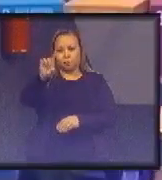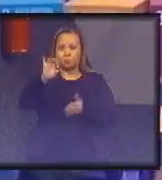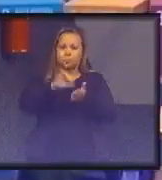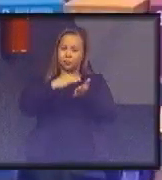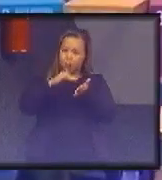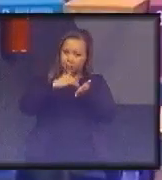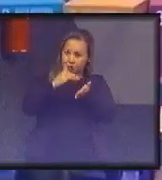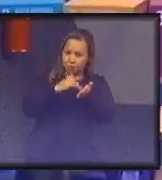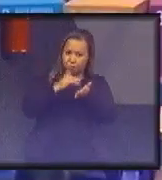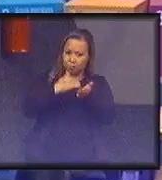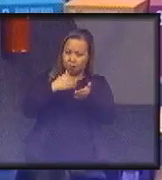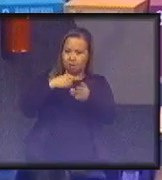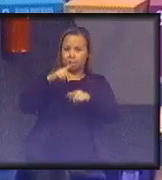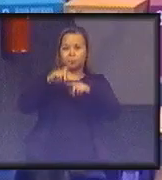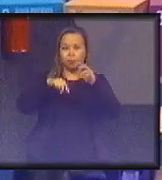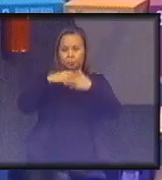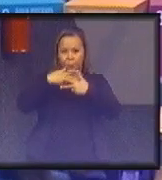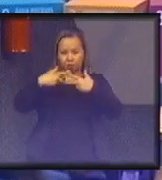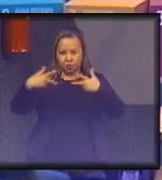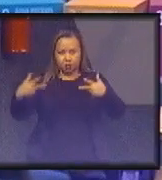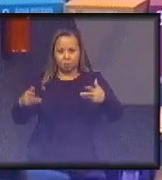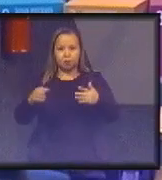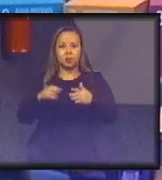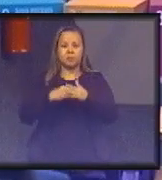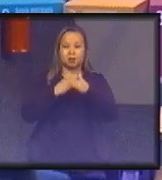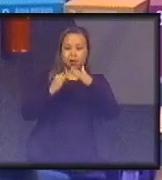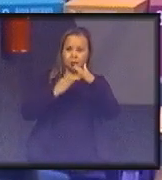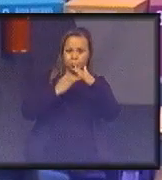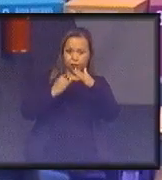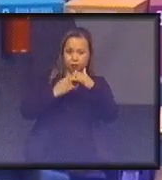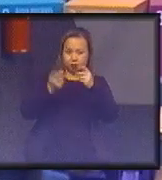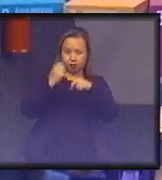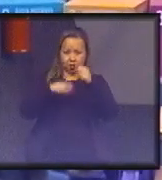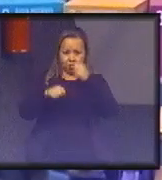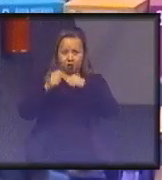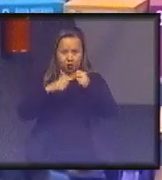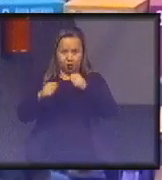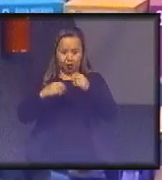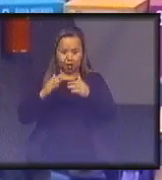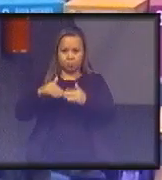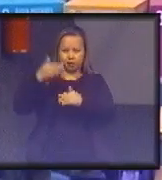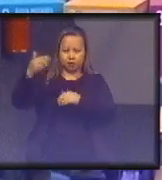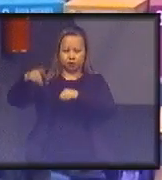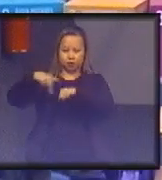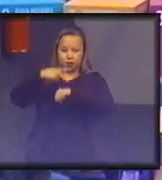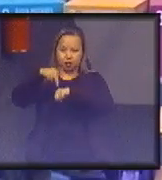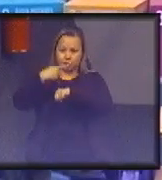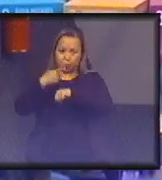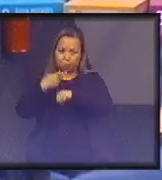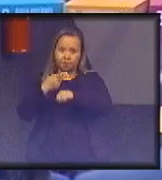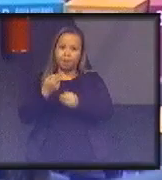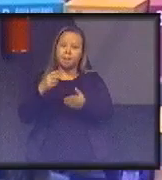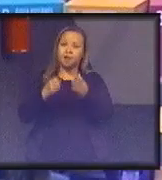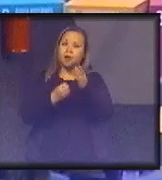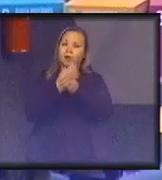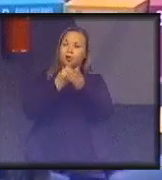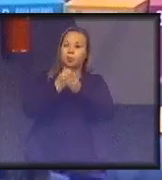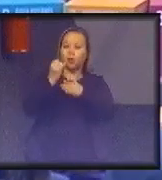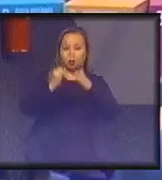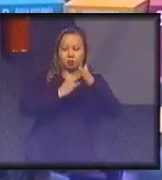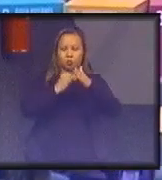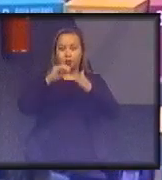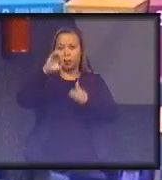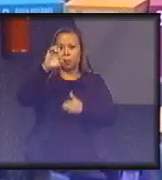Produção no Ministério do Desenvolvimento, Indústria e Comércio Exterior. Foi um dos fundadores do Instituto